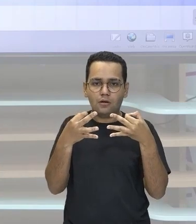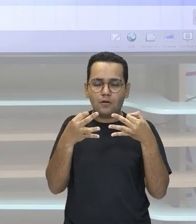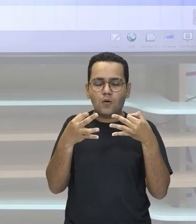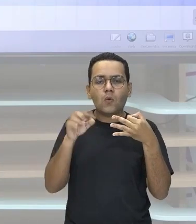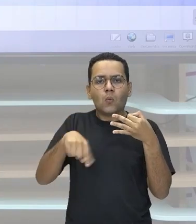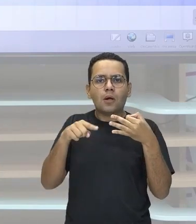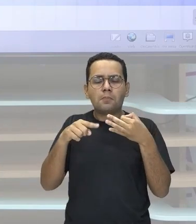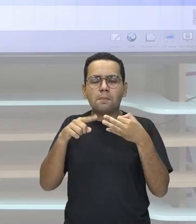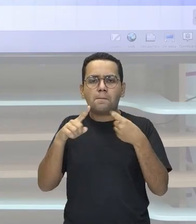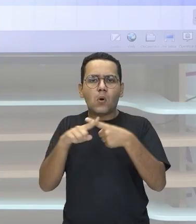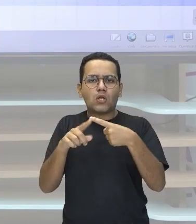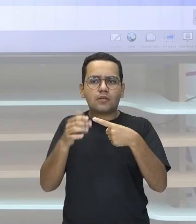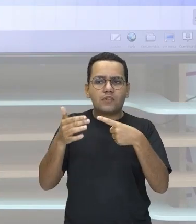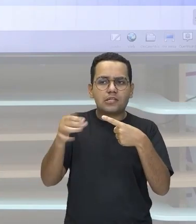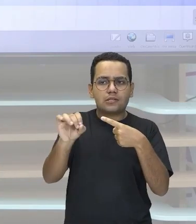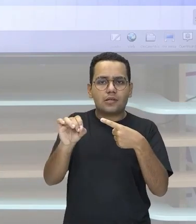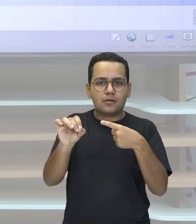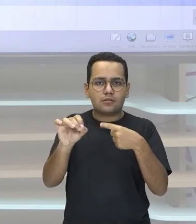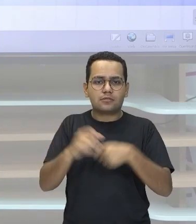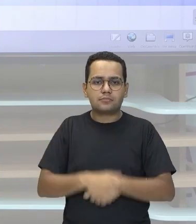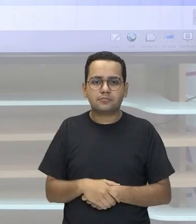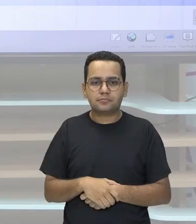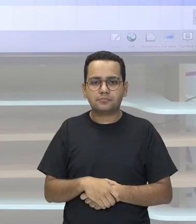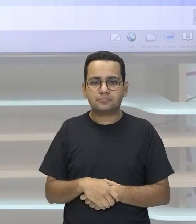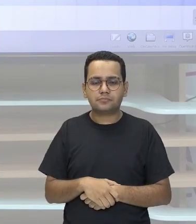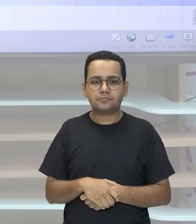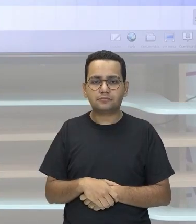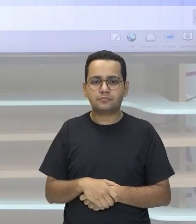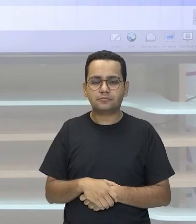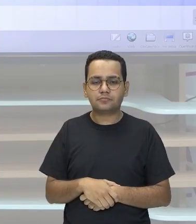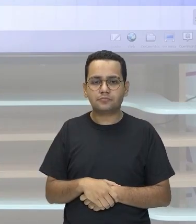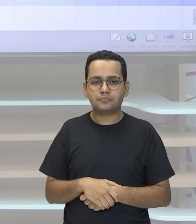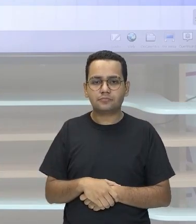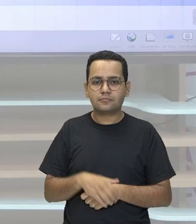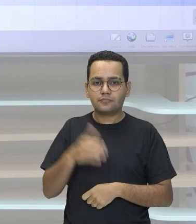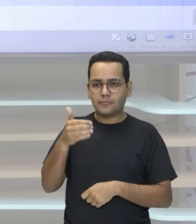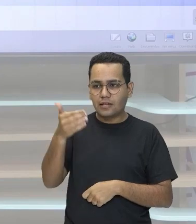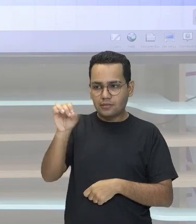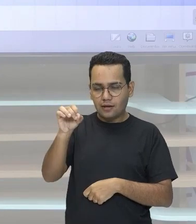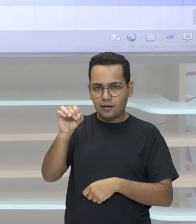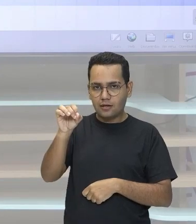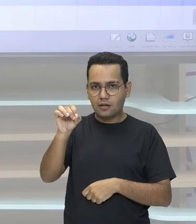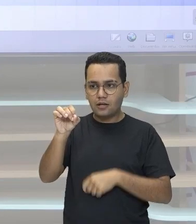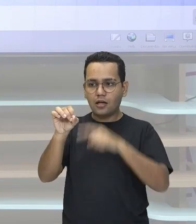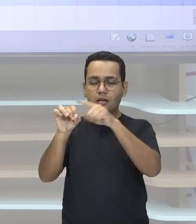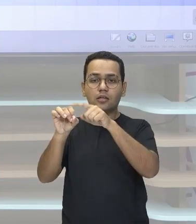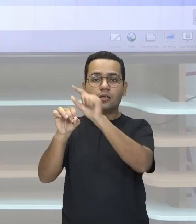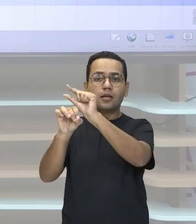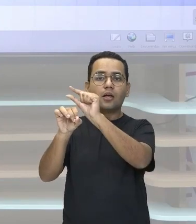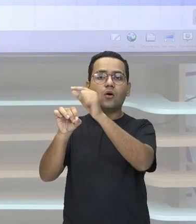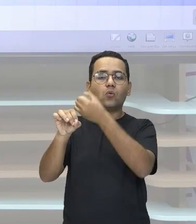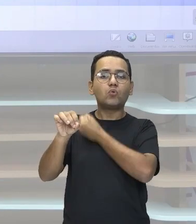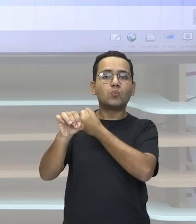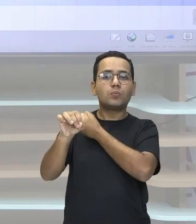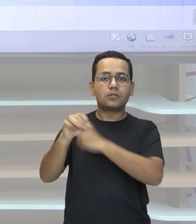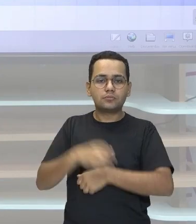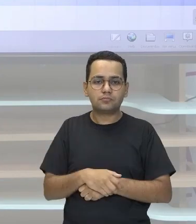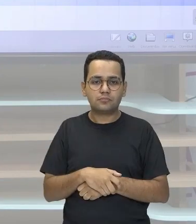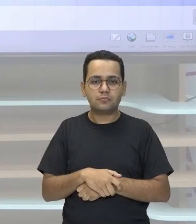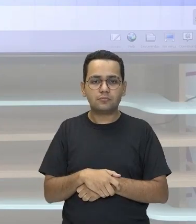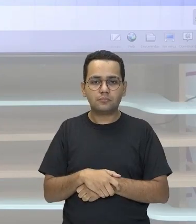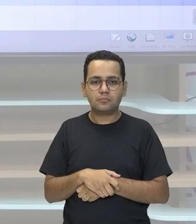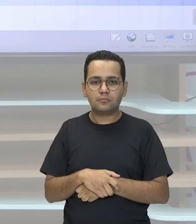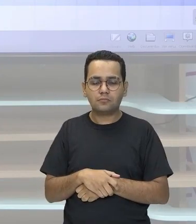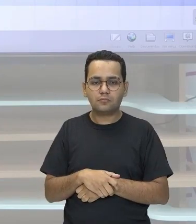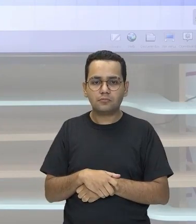Se é uma potência de base 10 Eu tenho que ter a base 10 E o expoente um número E esse número tem que